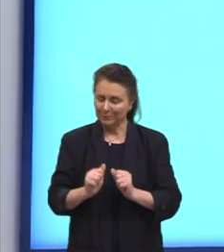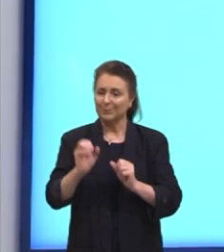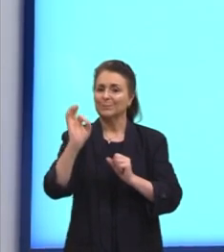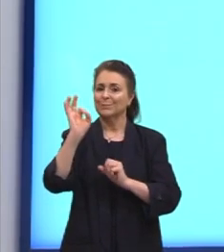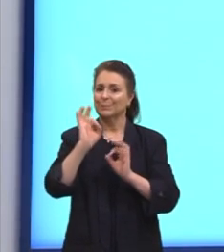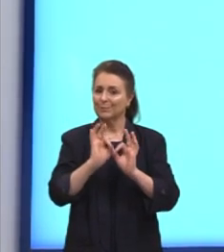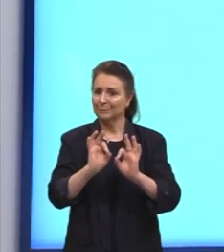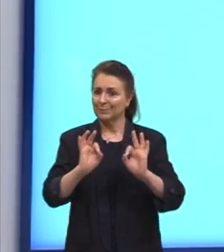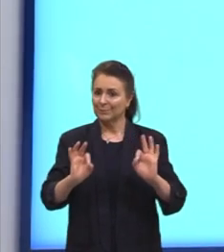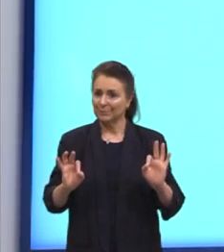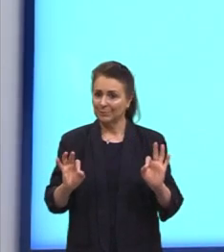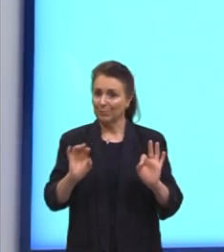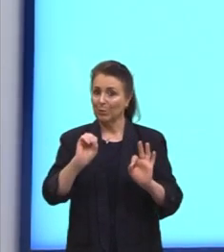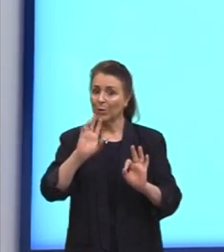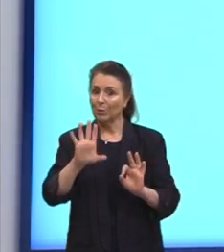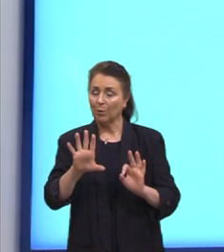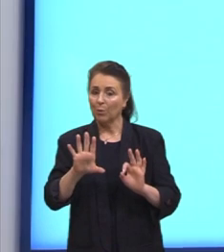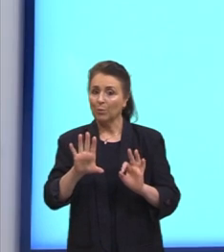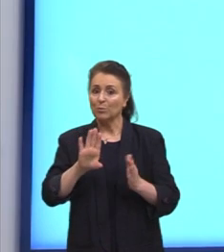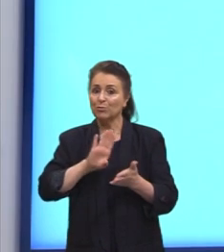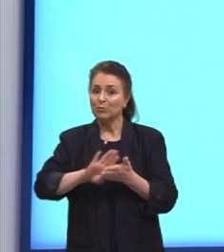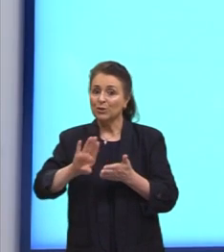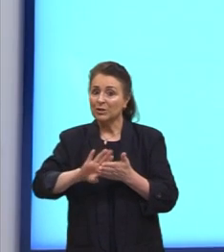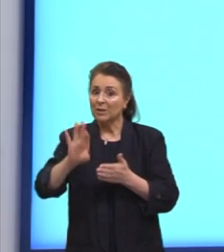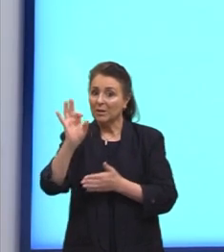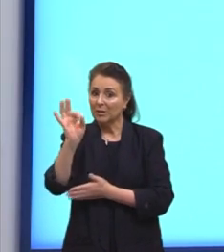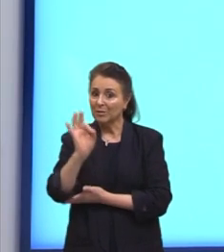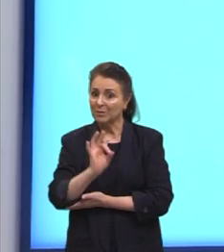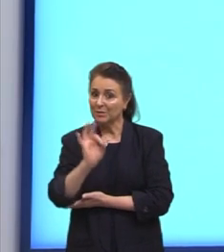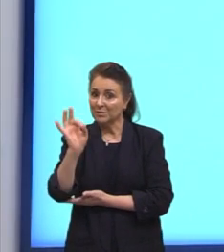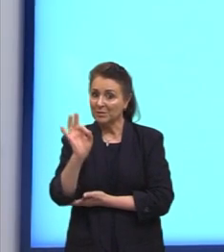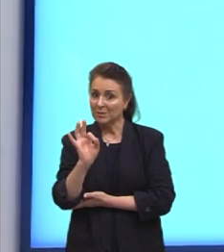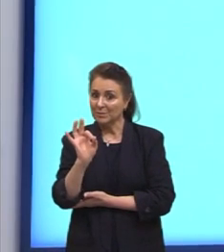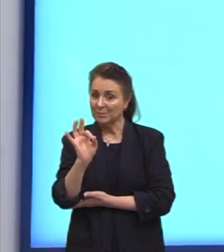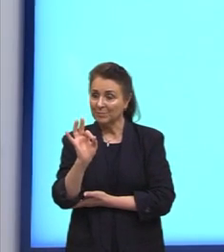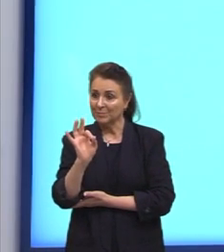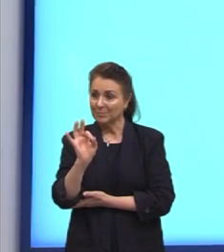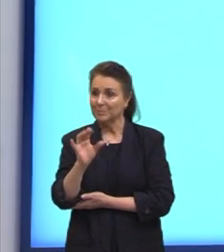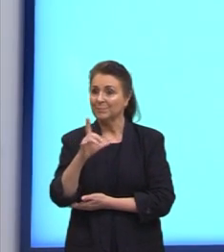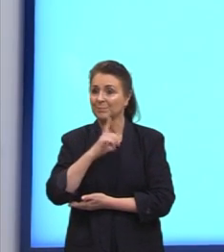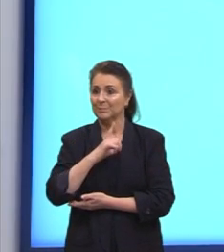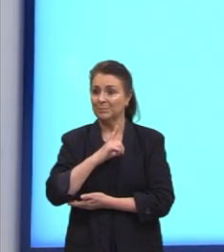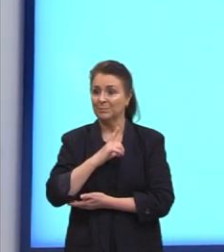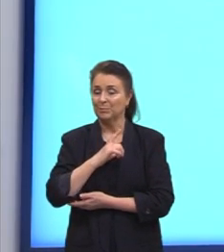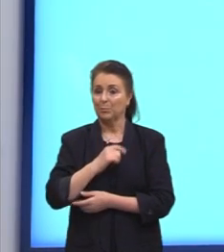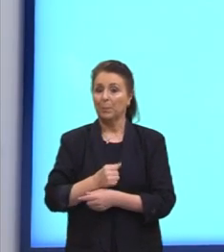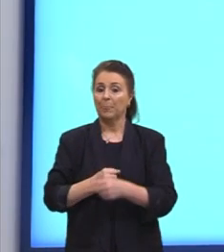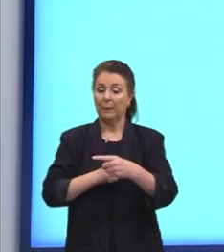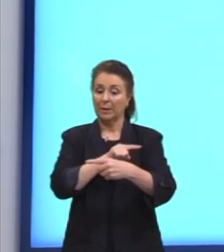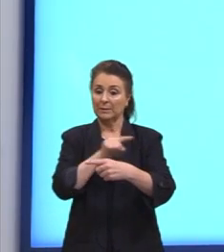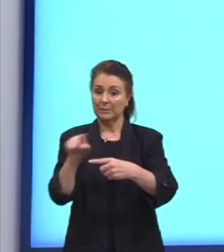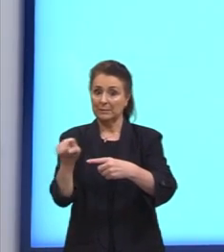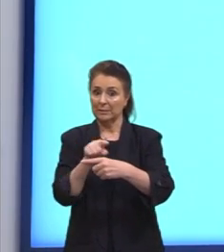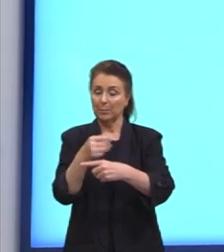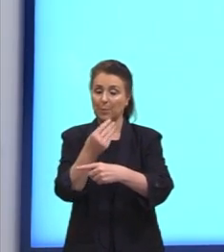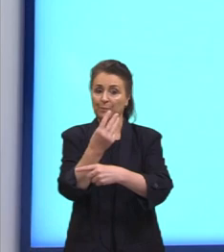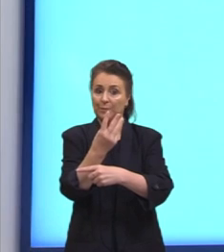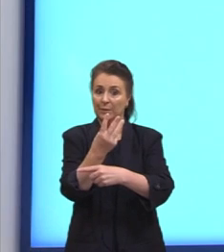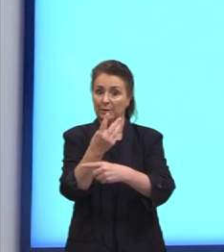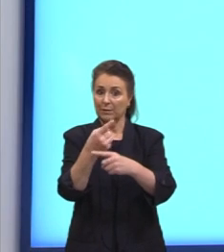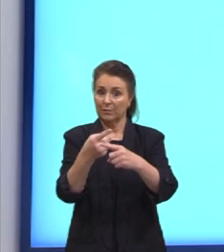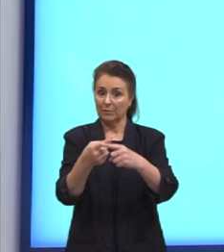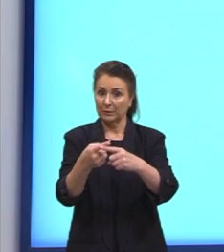né? Ou então tirar o símbolo da porcentagem. E aí nós teríamos o numerador, que é 3